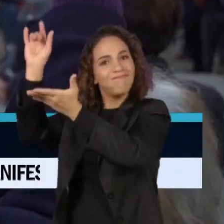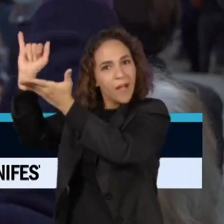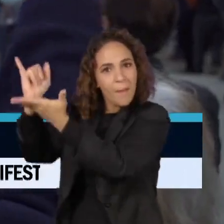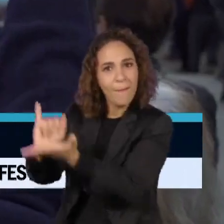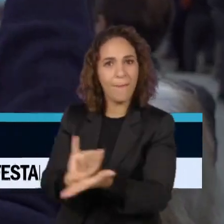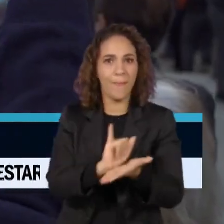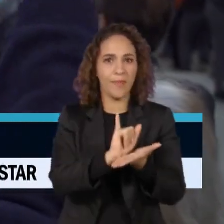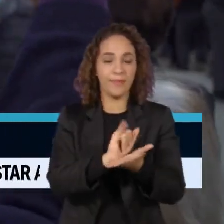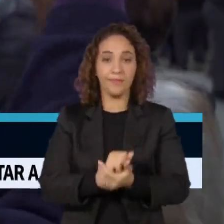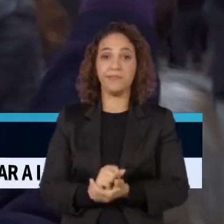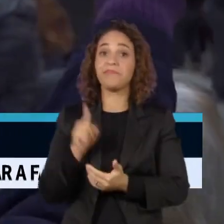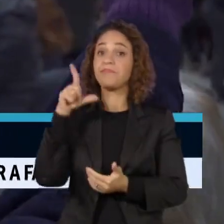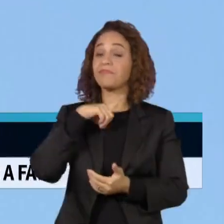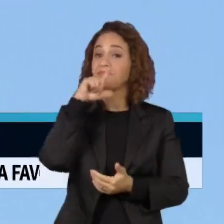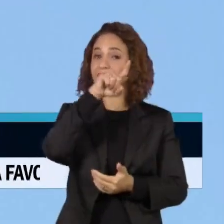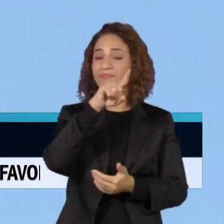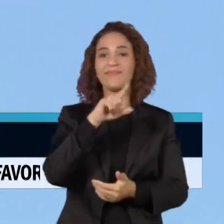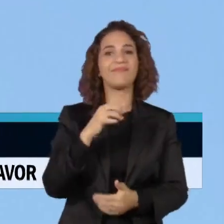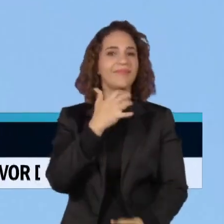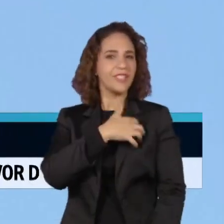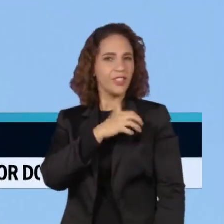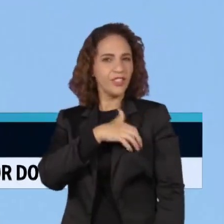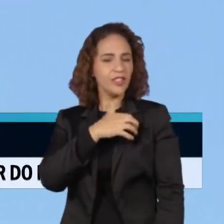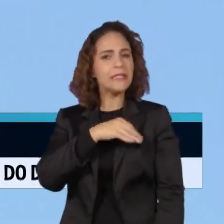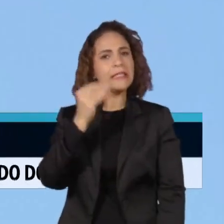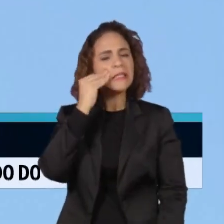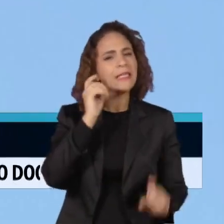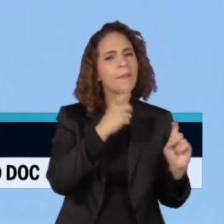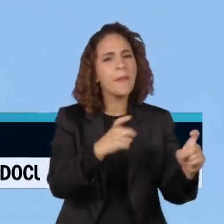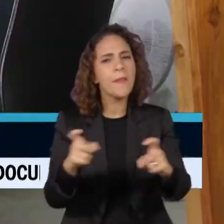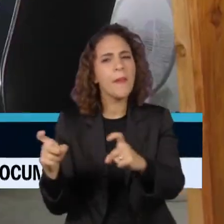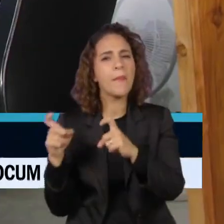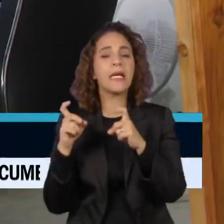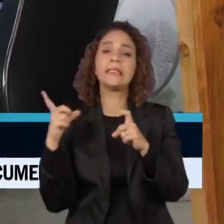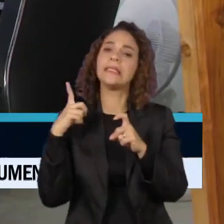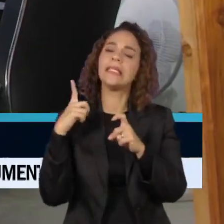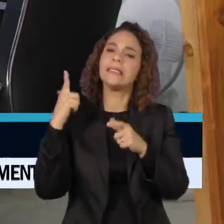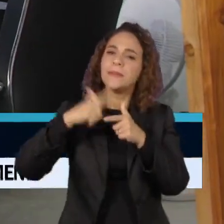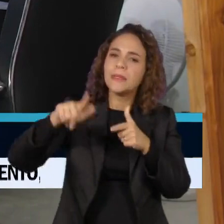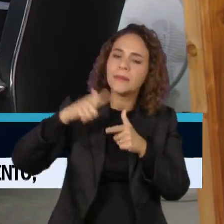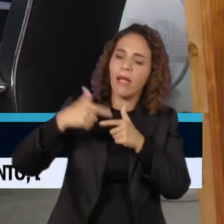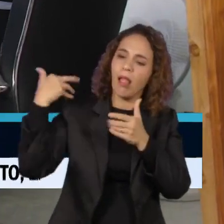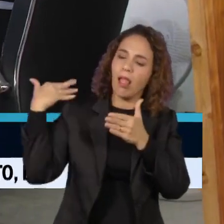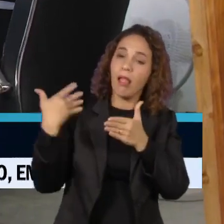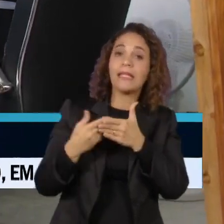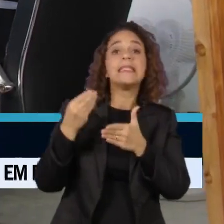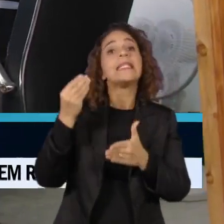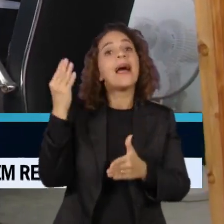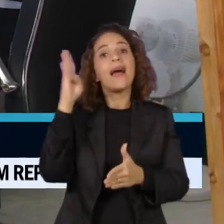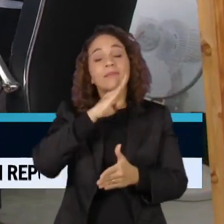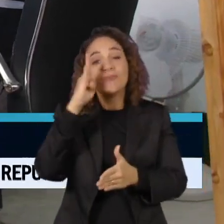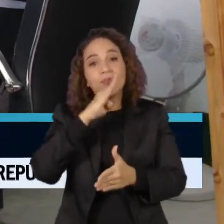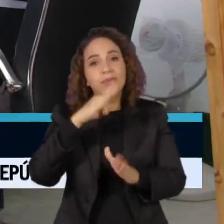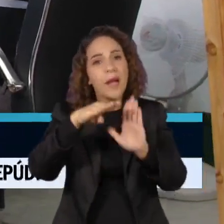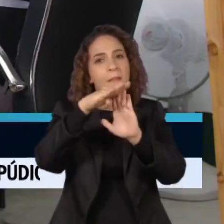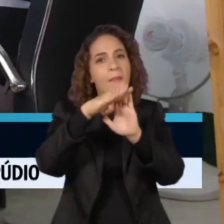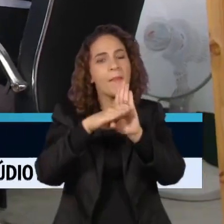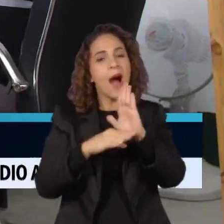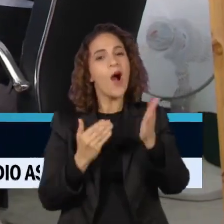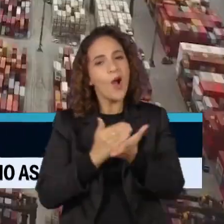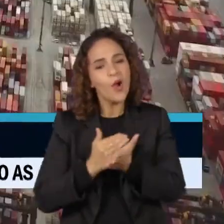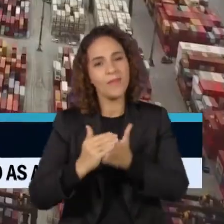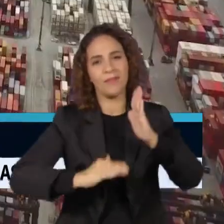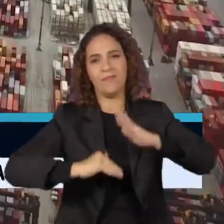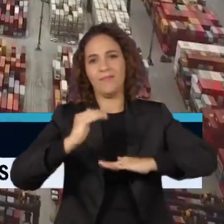O encontro na Argentina foi uma tentativa de resolver pendências e acelerar o cronograma para que a implementação do acordo